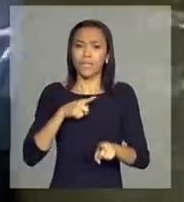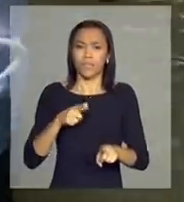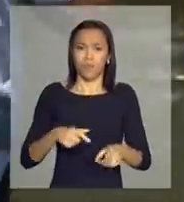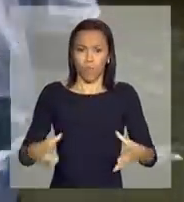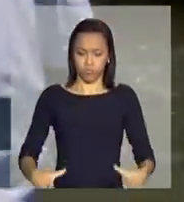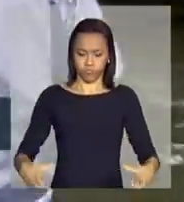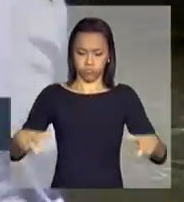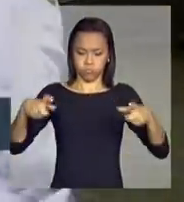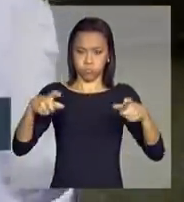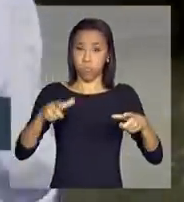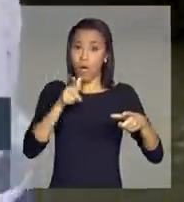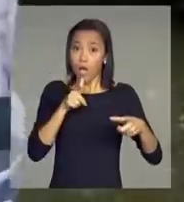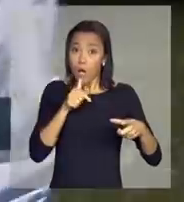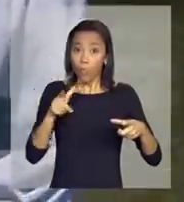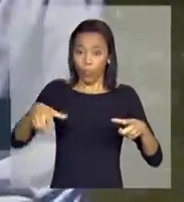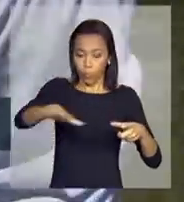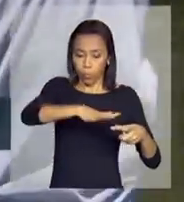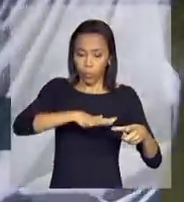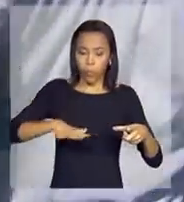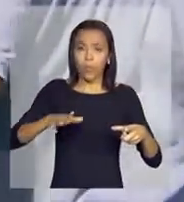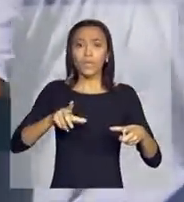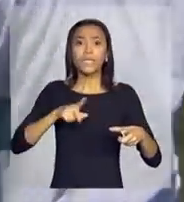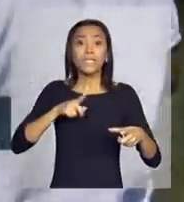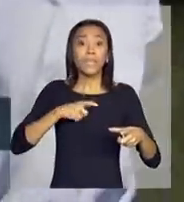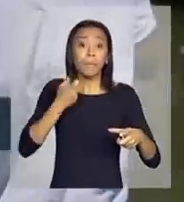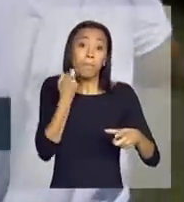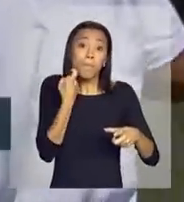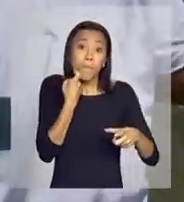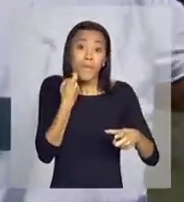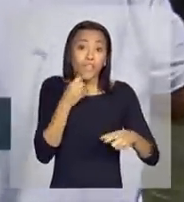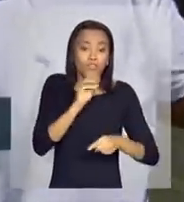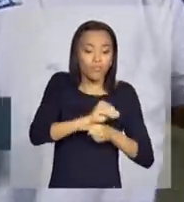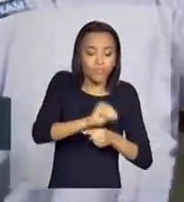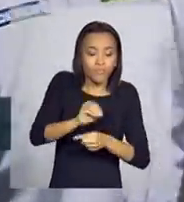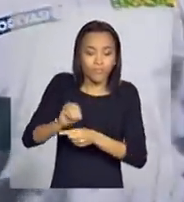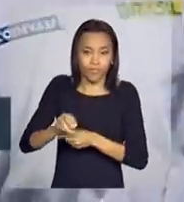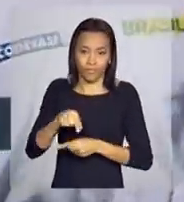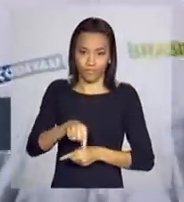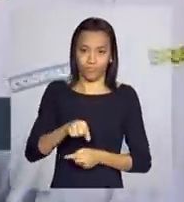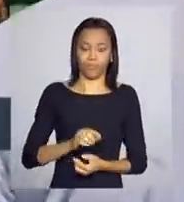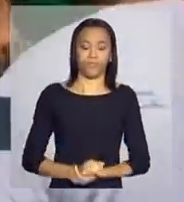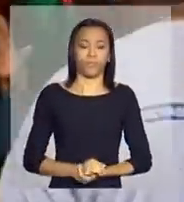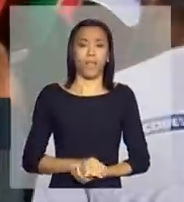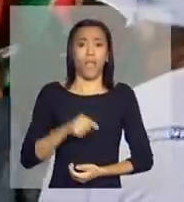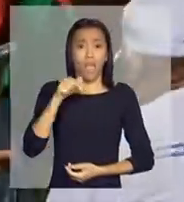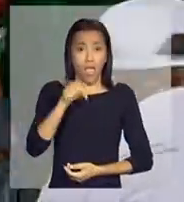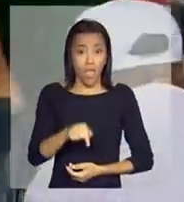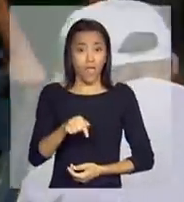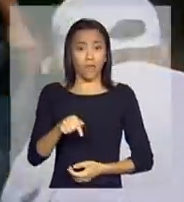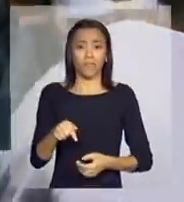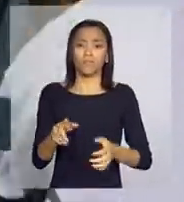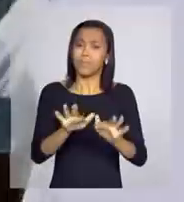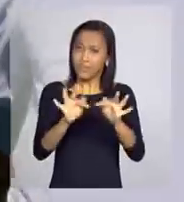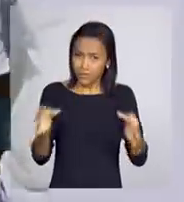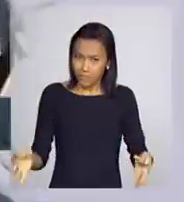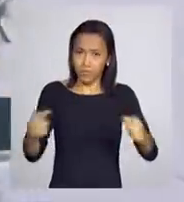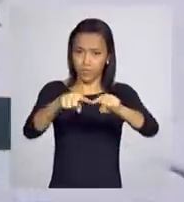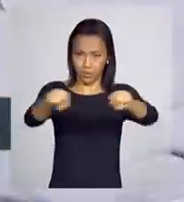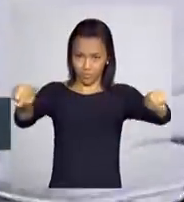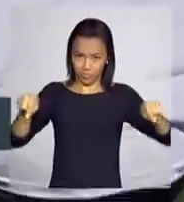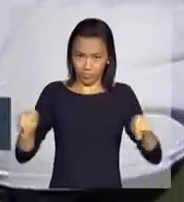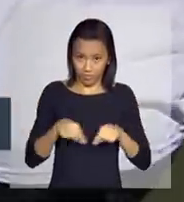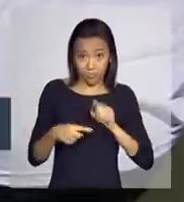com peixes, tanques de criação de peixes. É uma propriedade, uma pequena propriedade